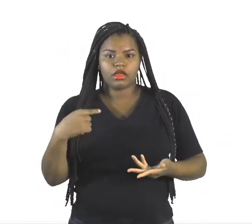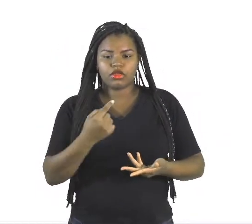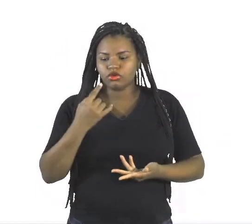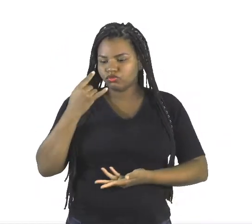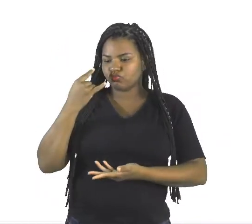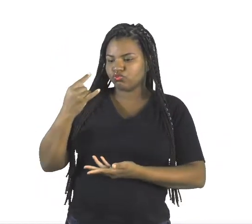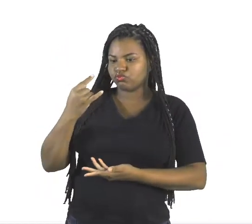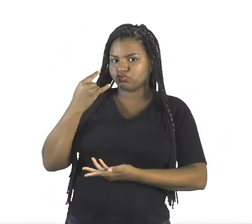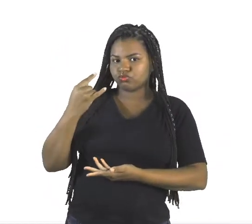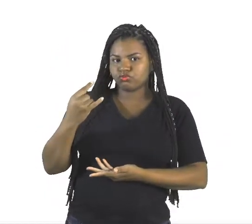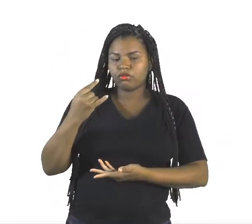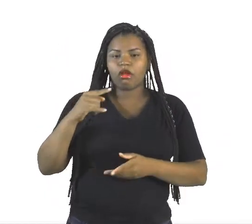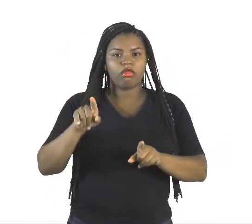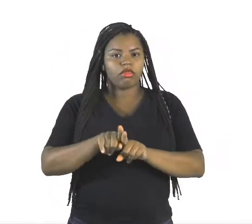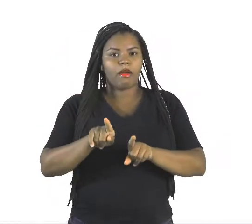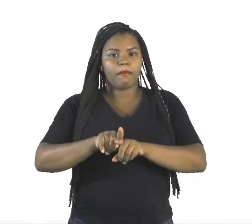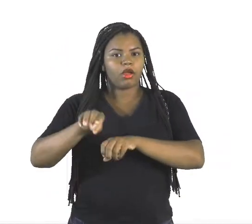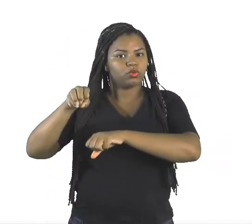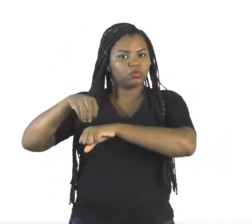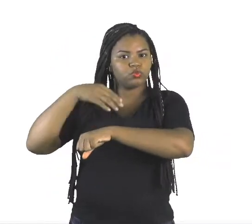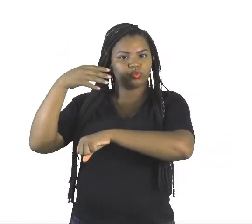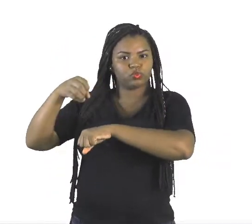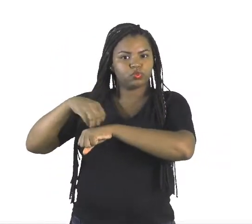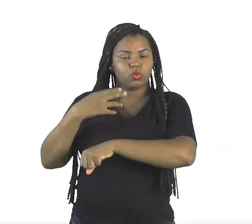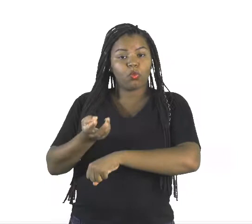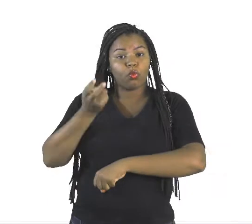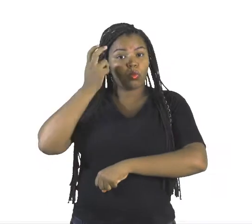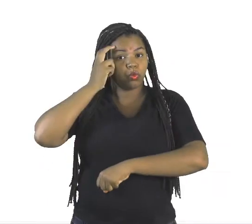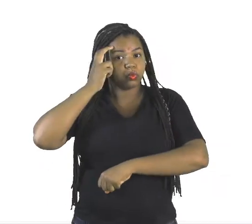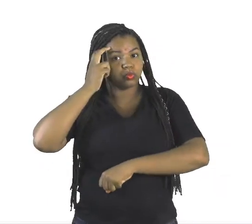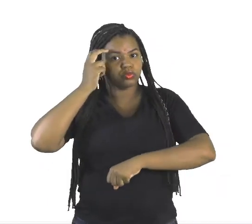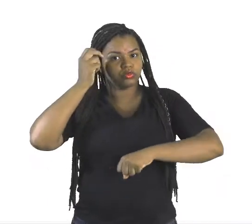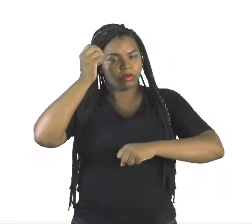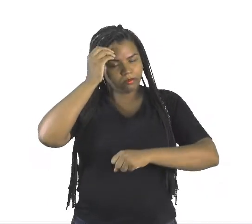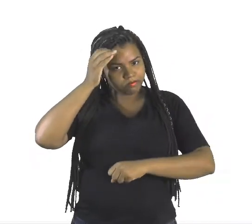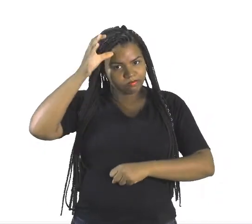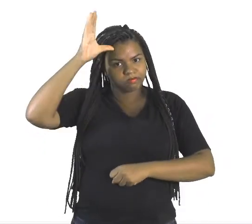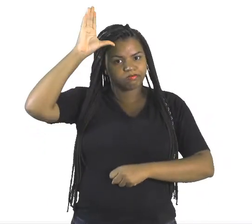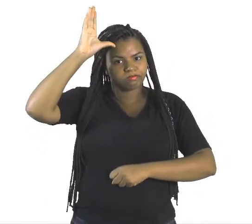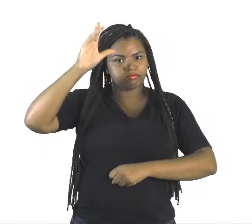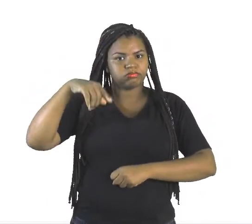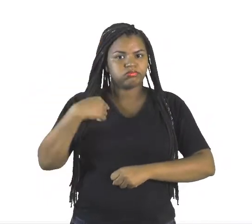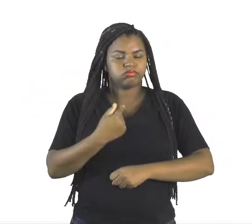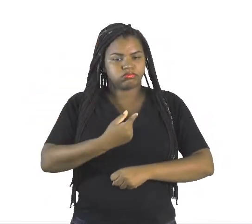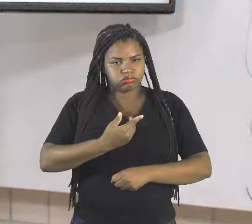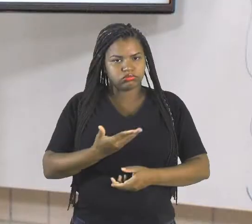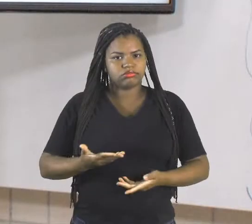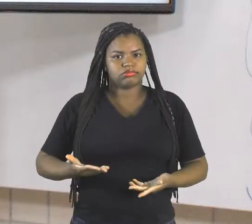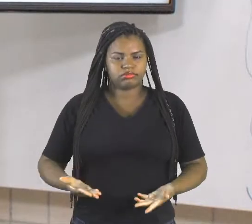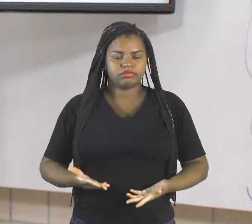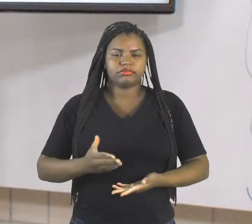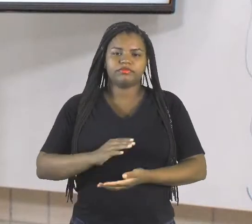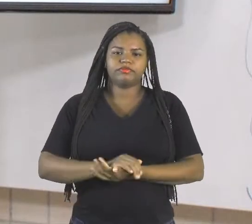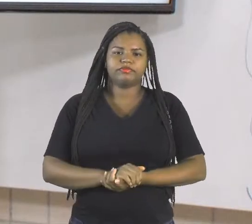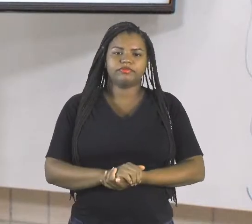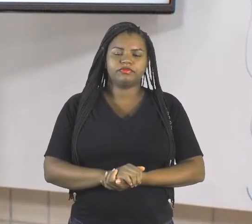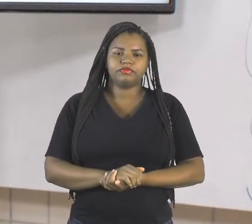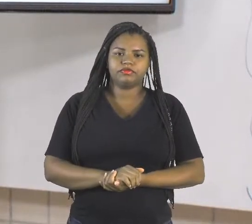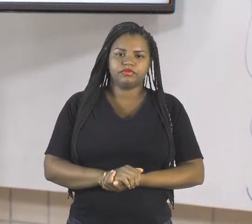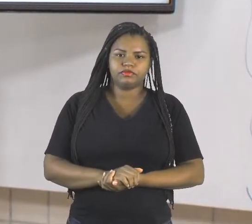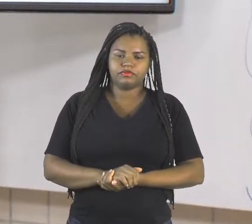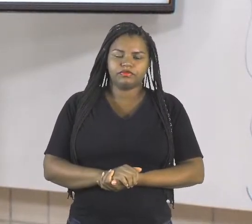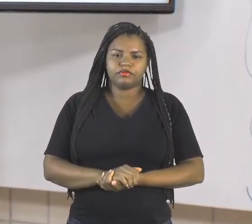ainda nos transmite o que? Cultura, ampliando ainda mais os nossos conhecimentos, tá?